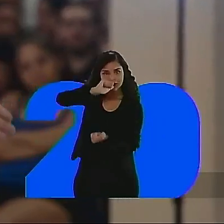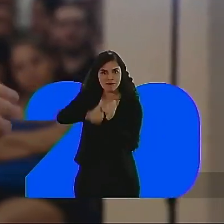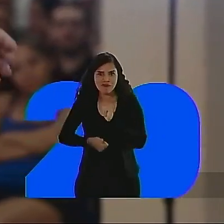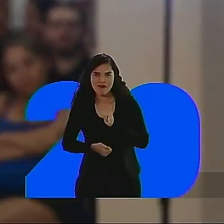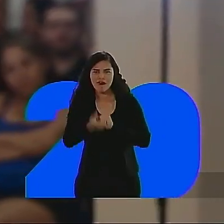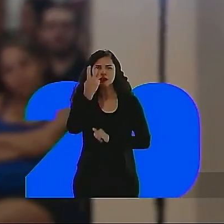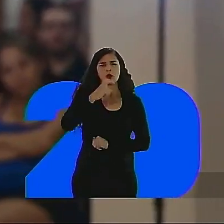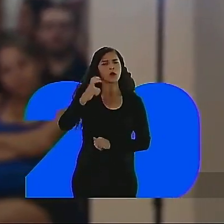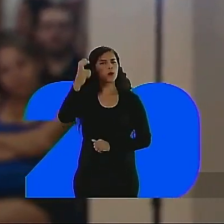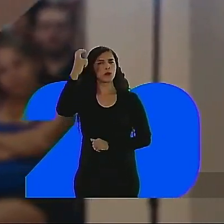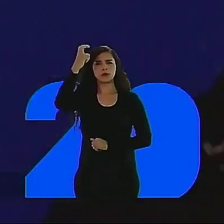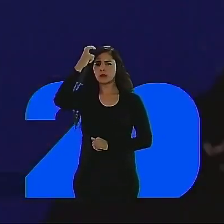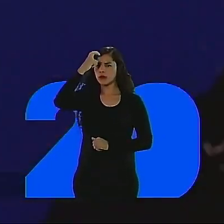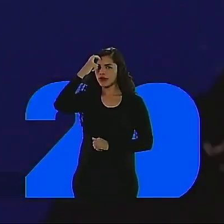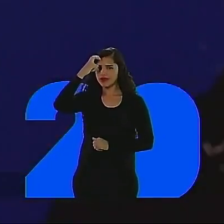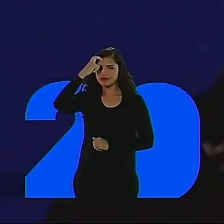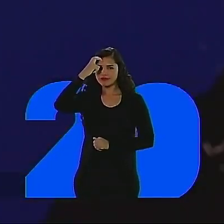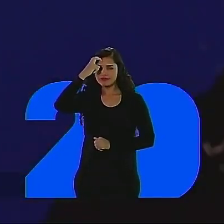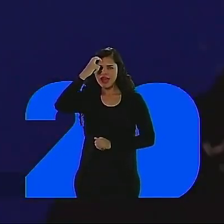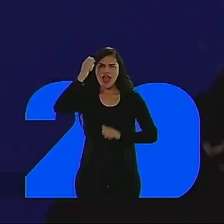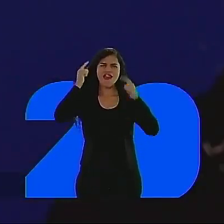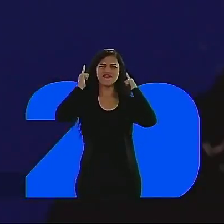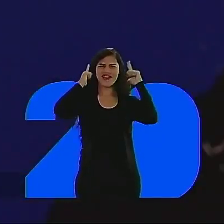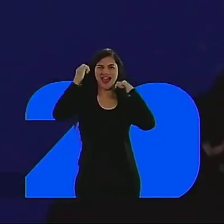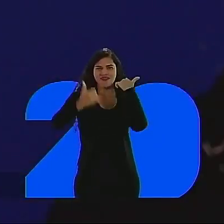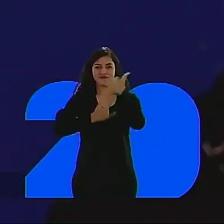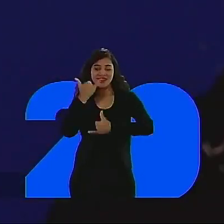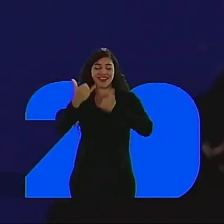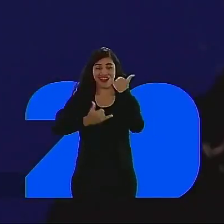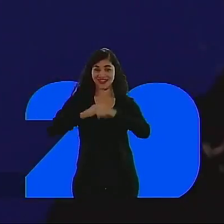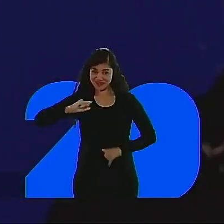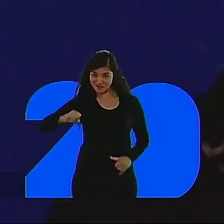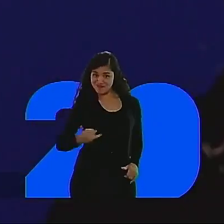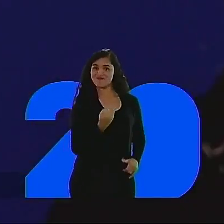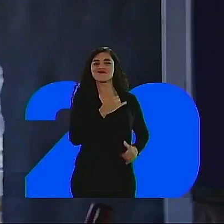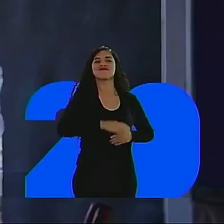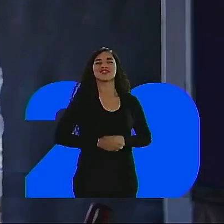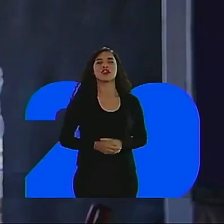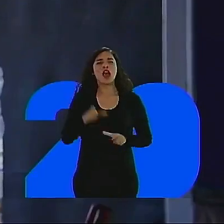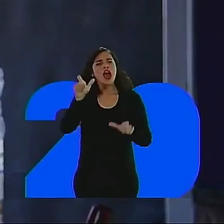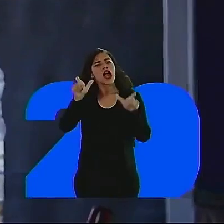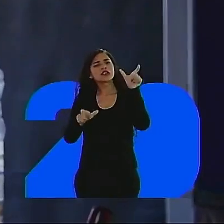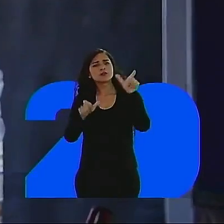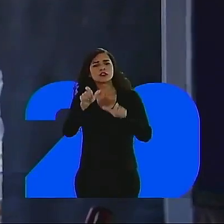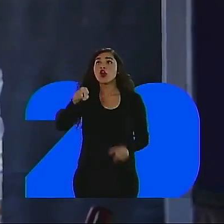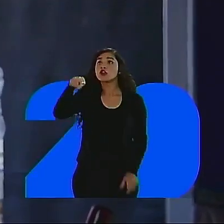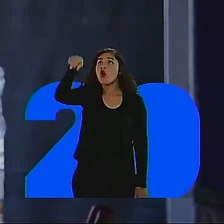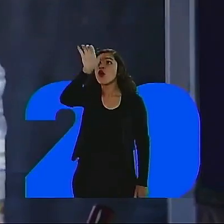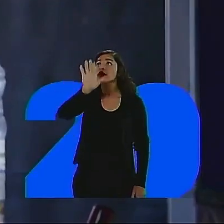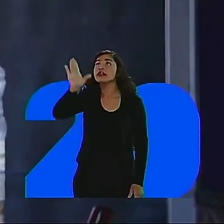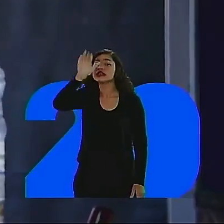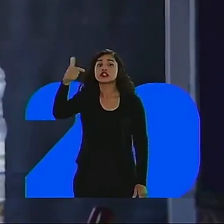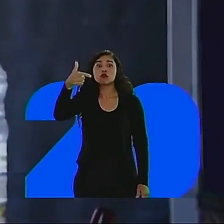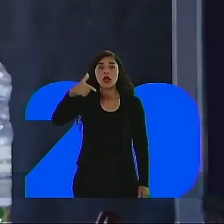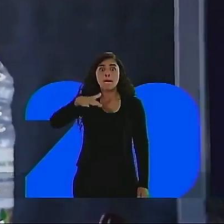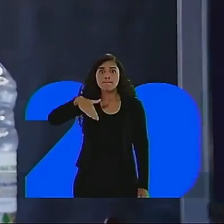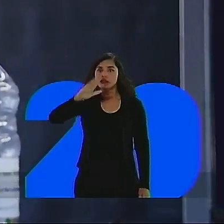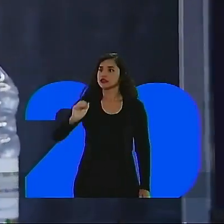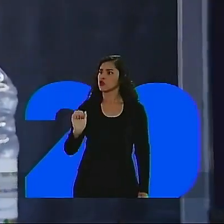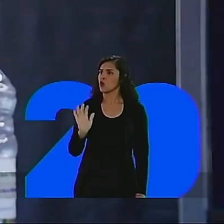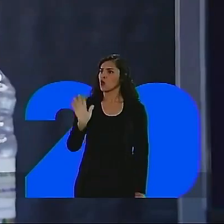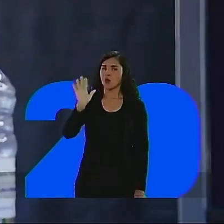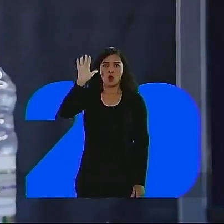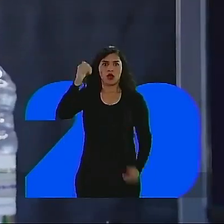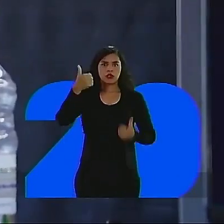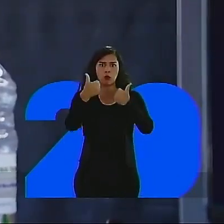esportiva, atividade de cultura, atividade de lazer. Que as pessoas pagam a segunda passagem mais cara